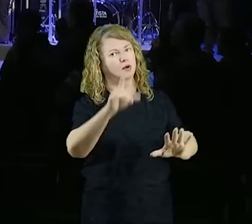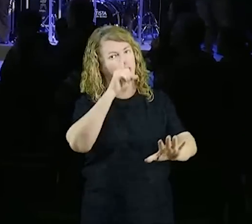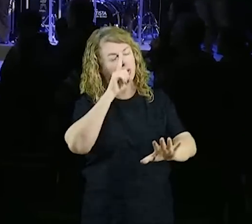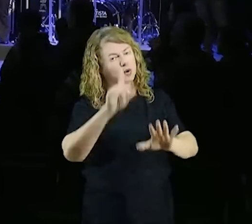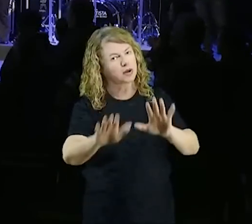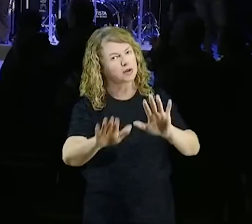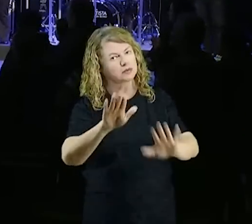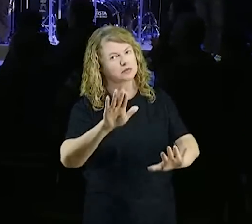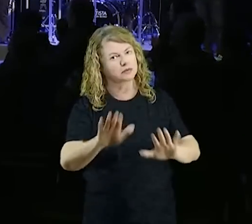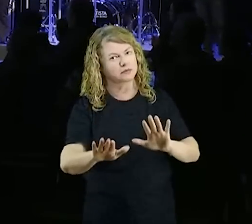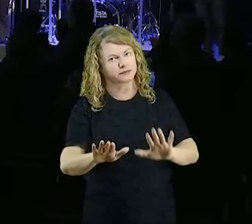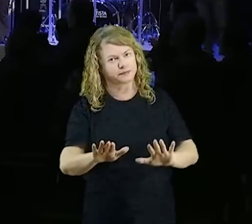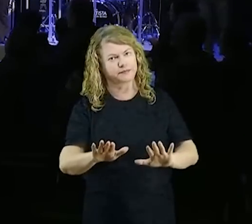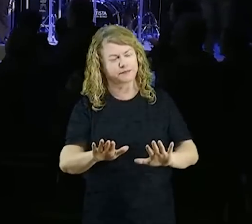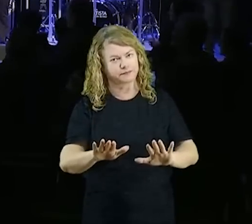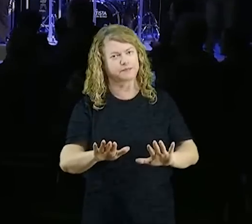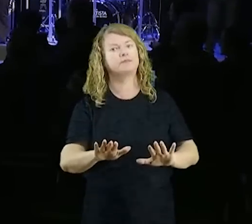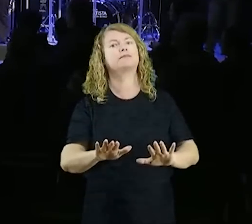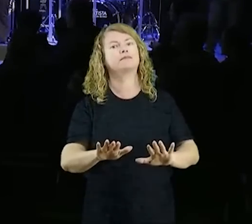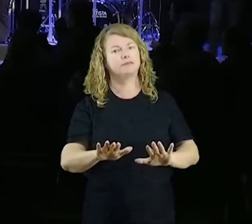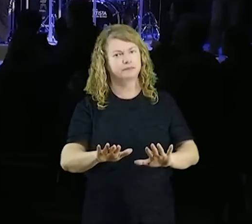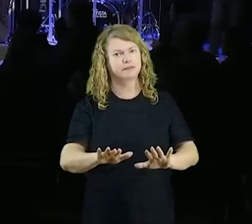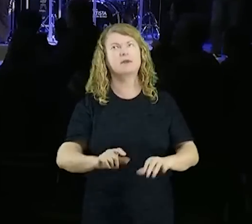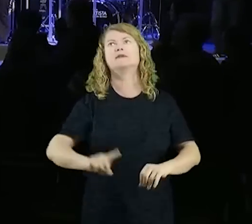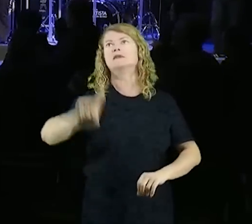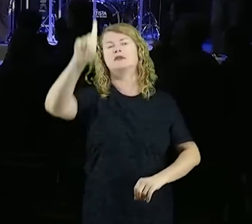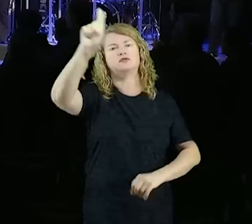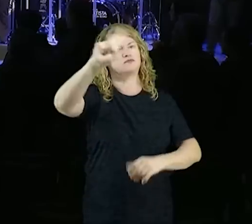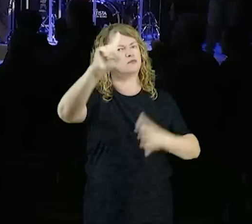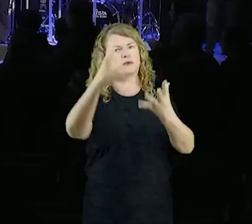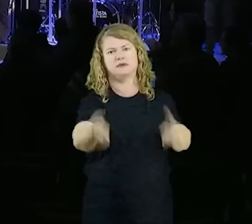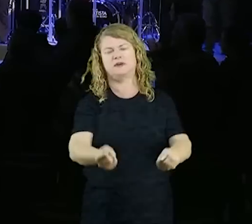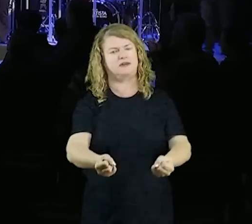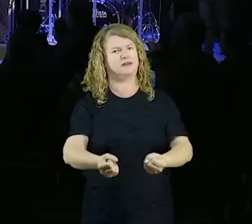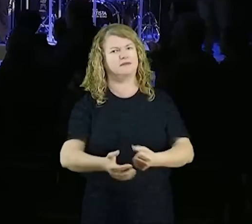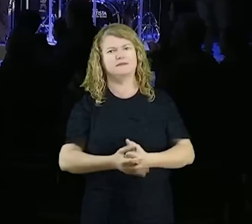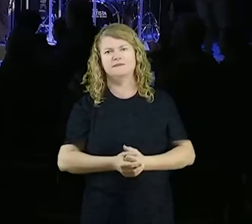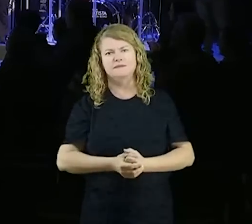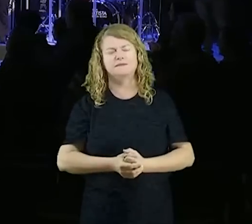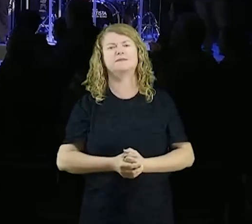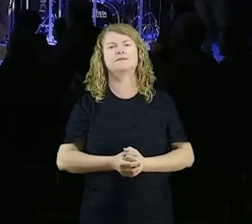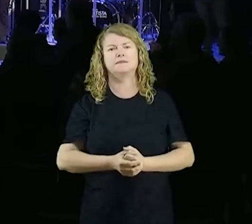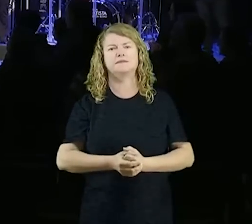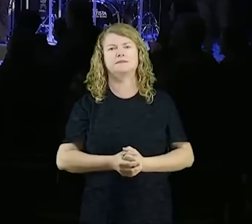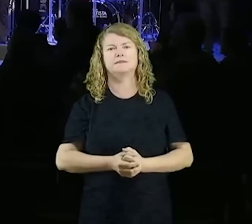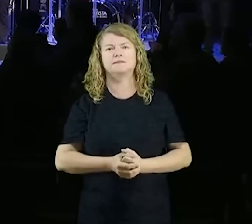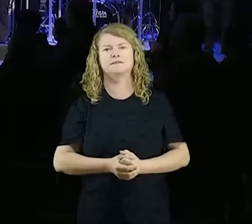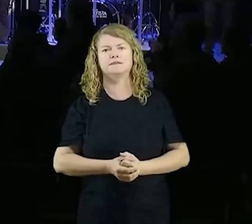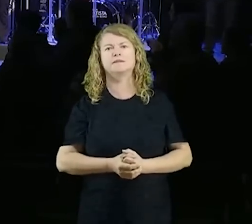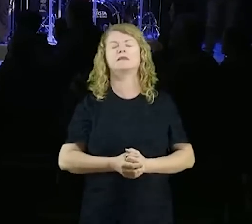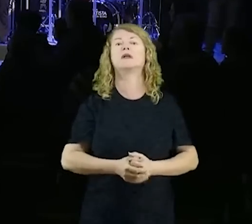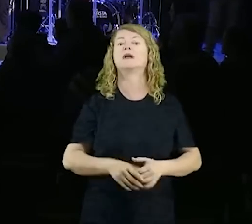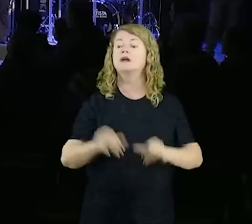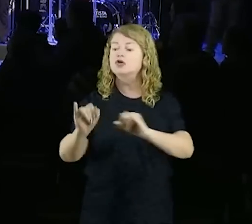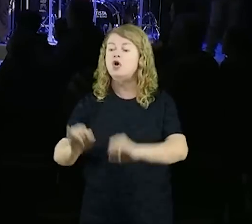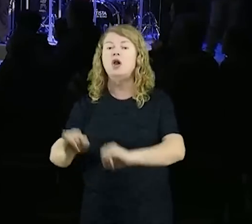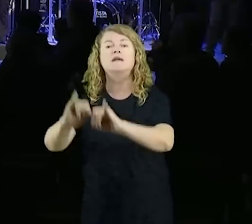leva, Deus leva, para lado pessoal isso, para lado pessoal, joga a idolatria fora,